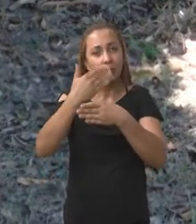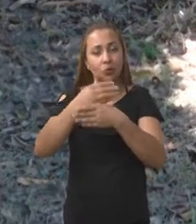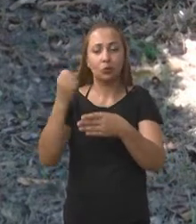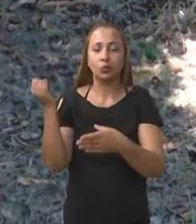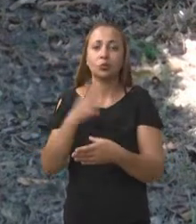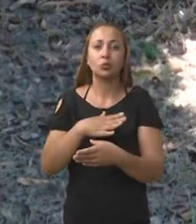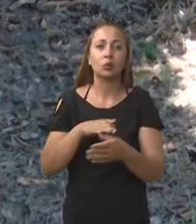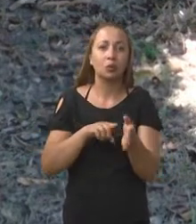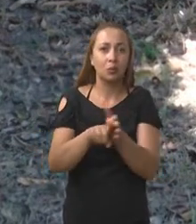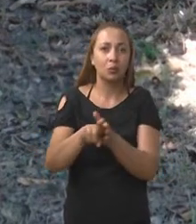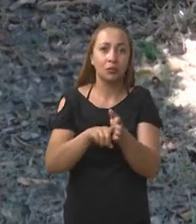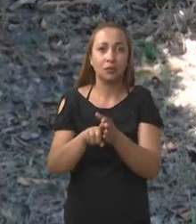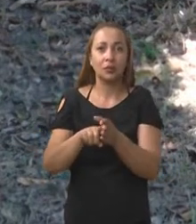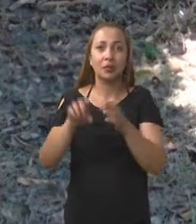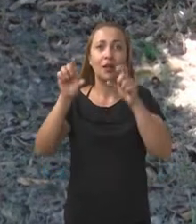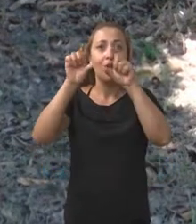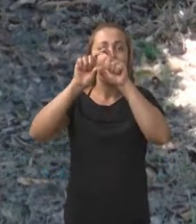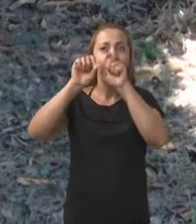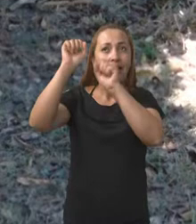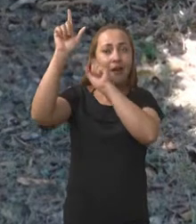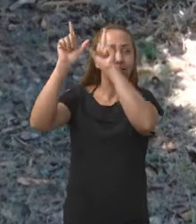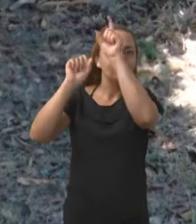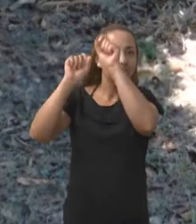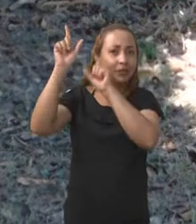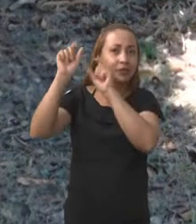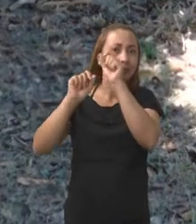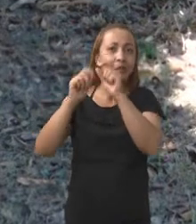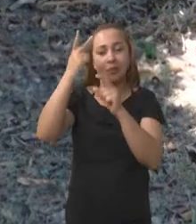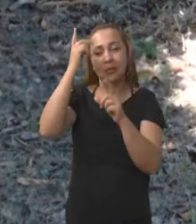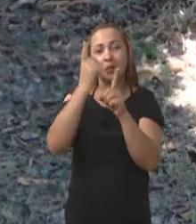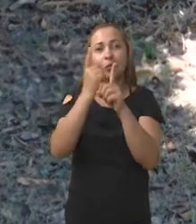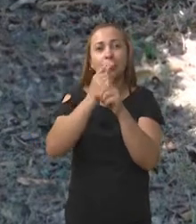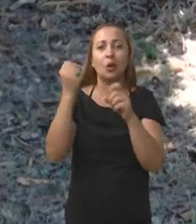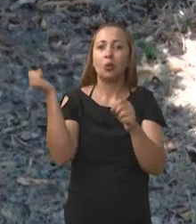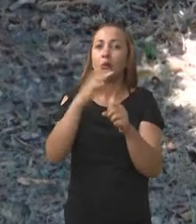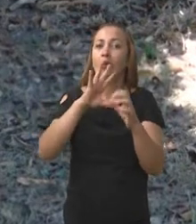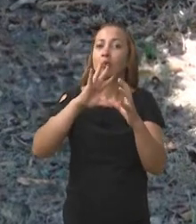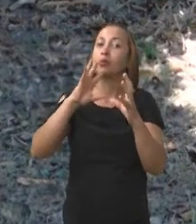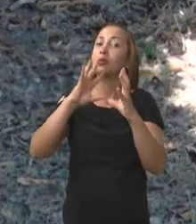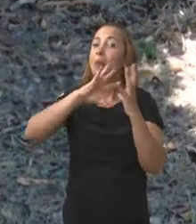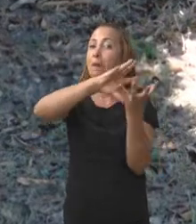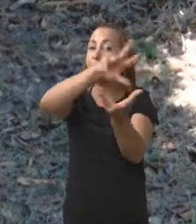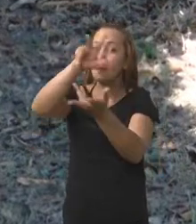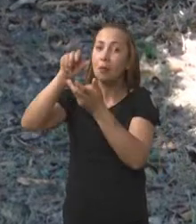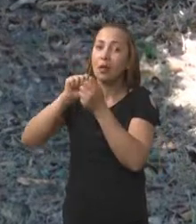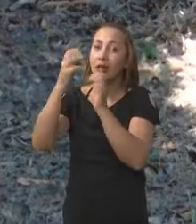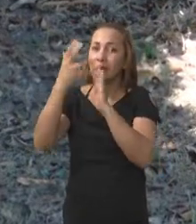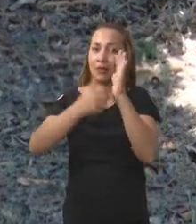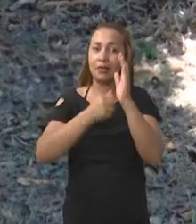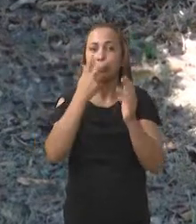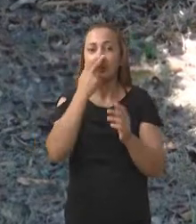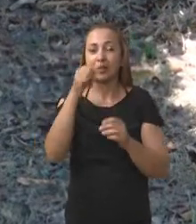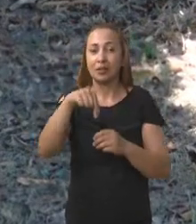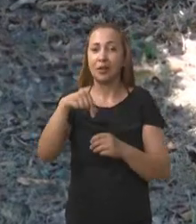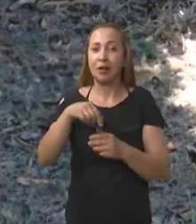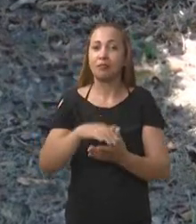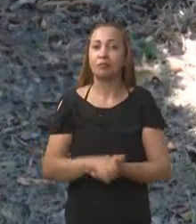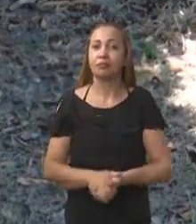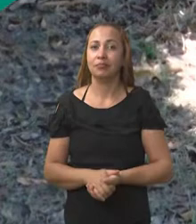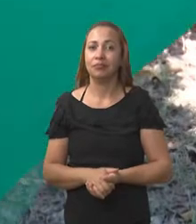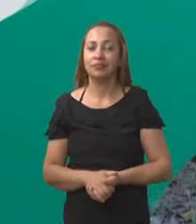instrumento de pesquisa astronômica, a fim de descobrir novos planetas com características semelhantes à Terra.